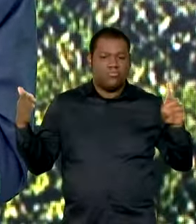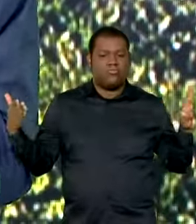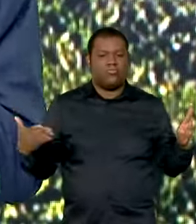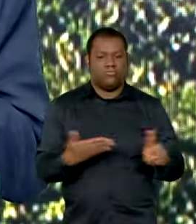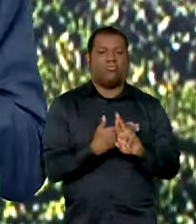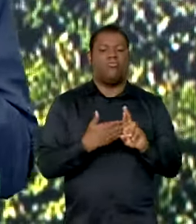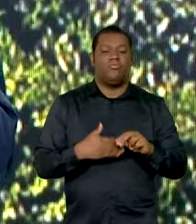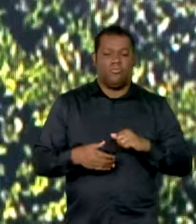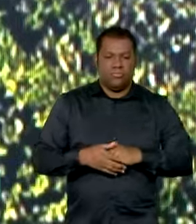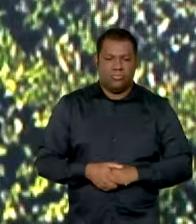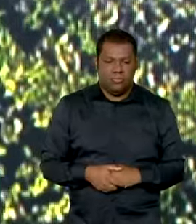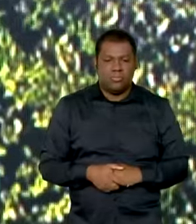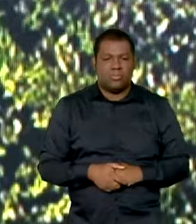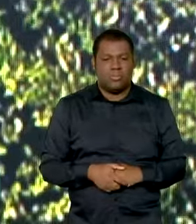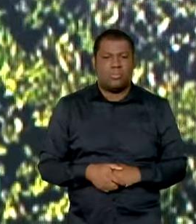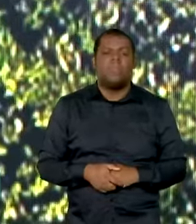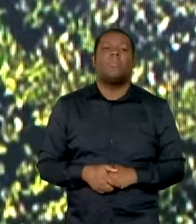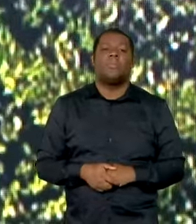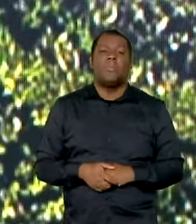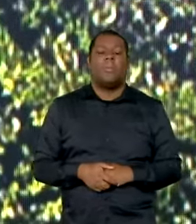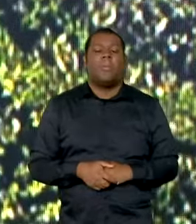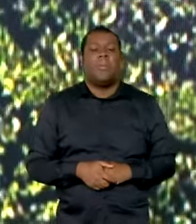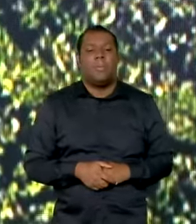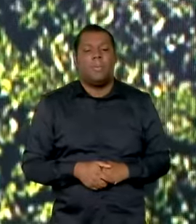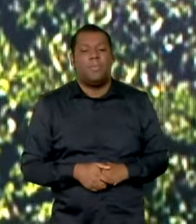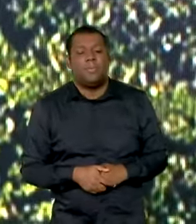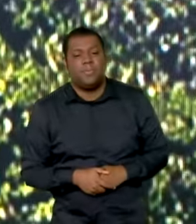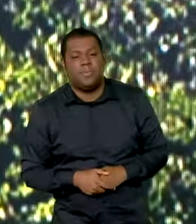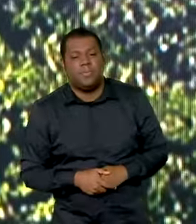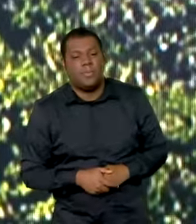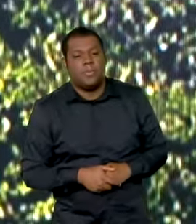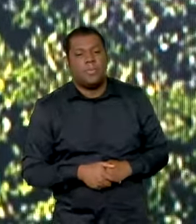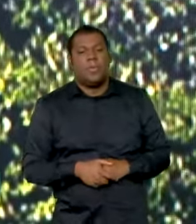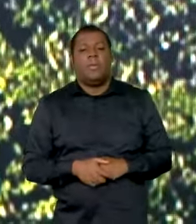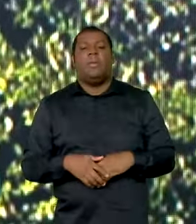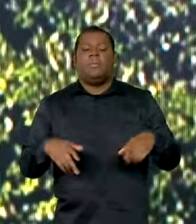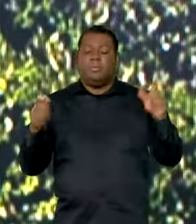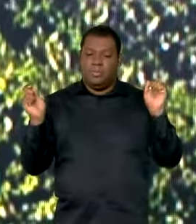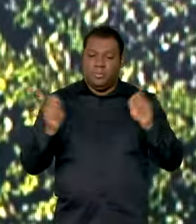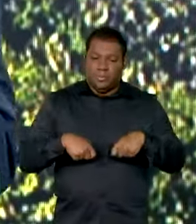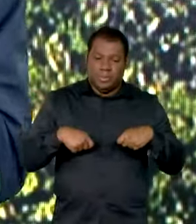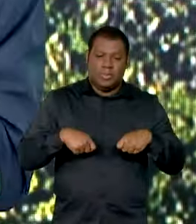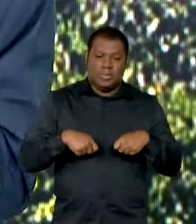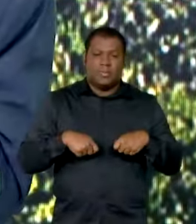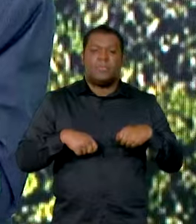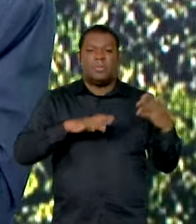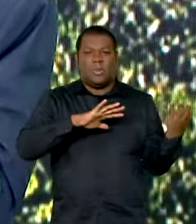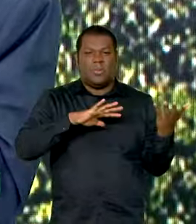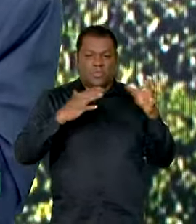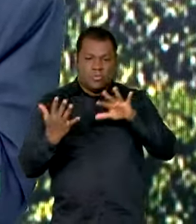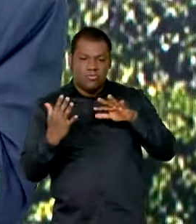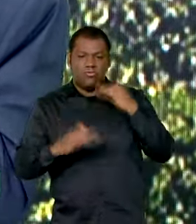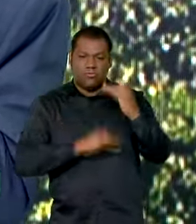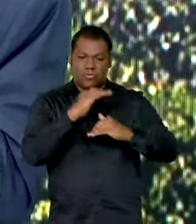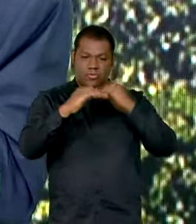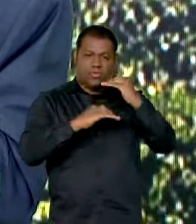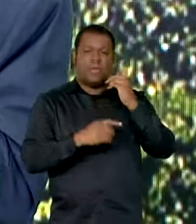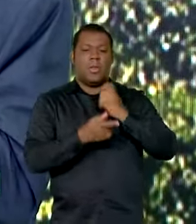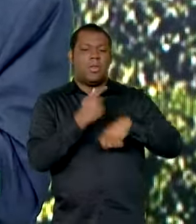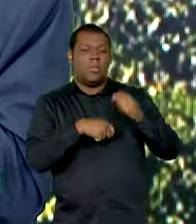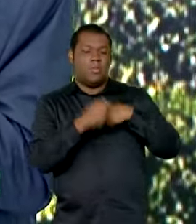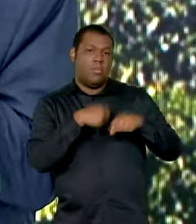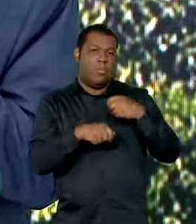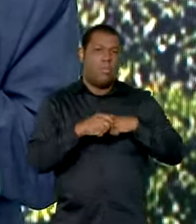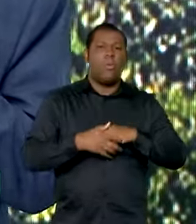Portanto, nós poderemos estar próximo de uma revolução de desenvolvimento econômico nesse país,